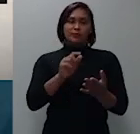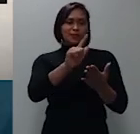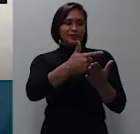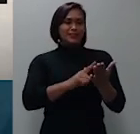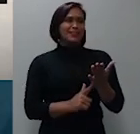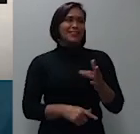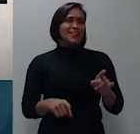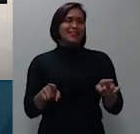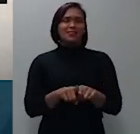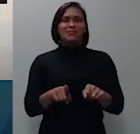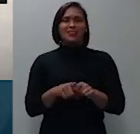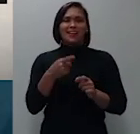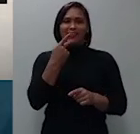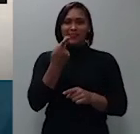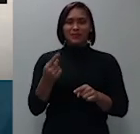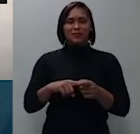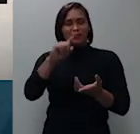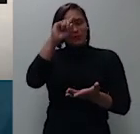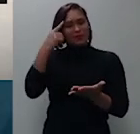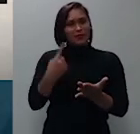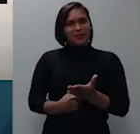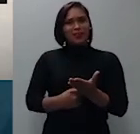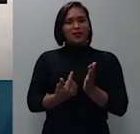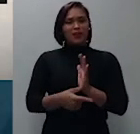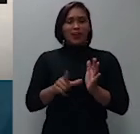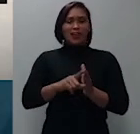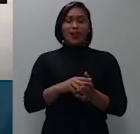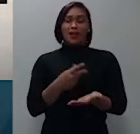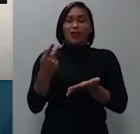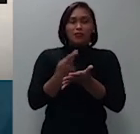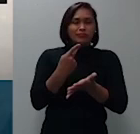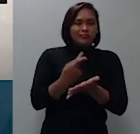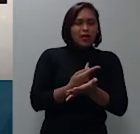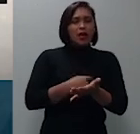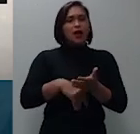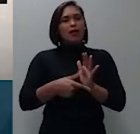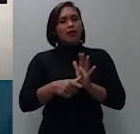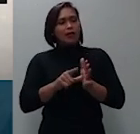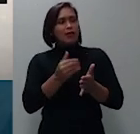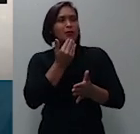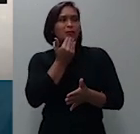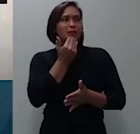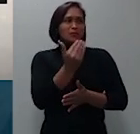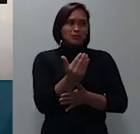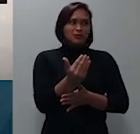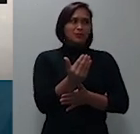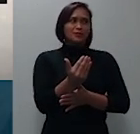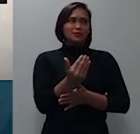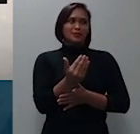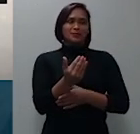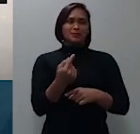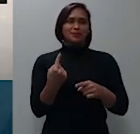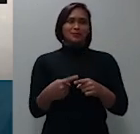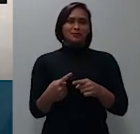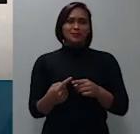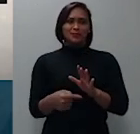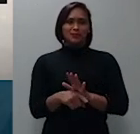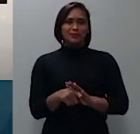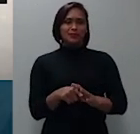decisão contém premissa equivocada concernente em que o pedido formulado é de sobrestamento por mais 6 meses